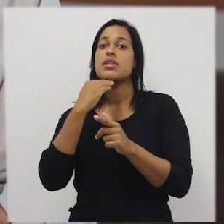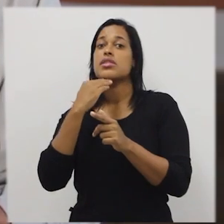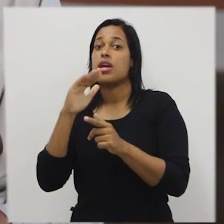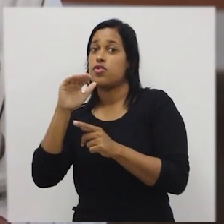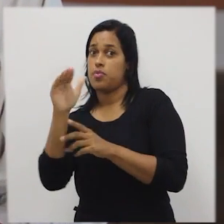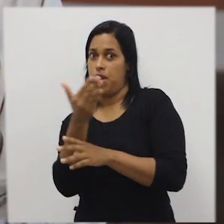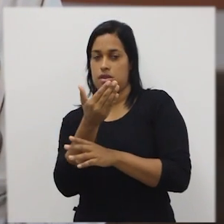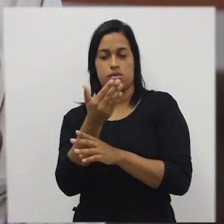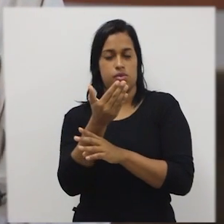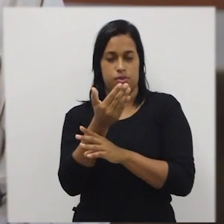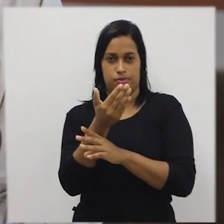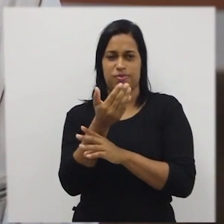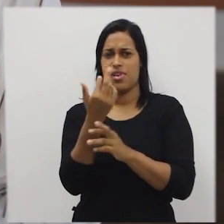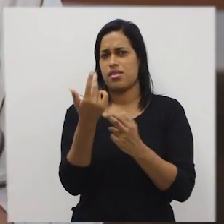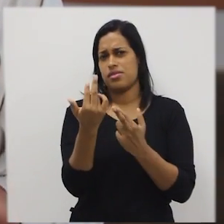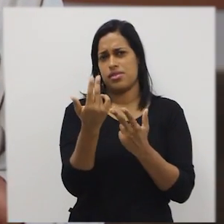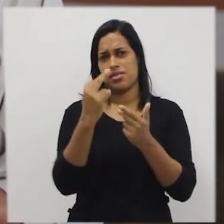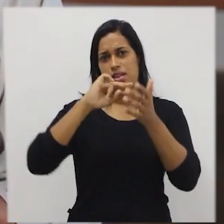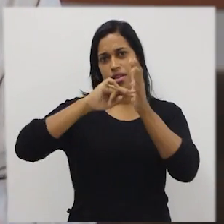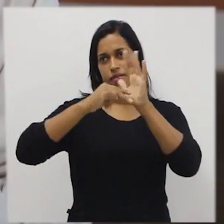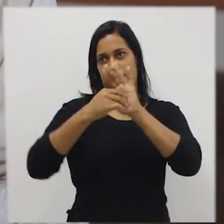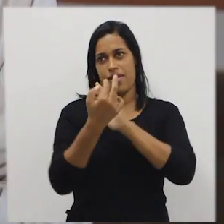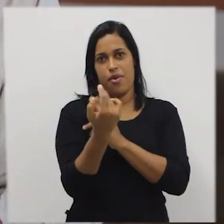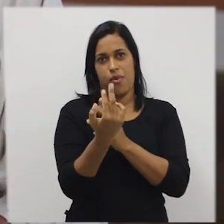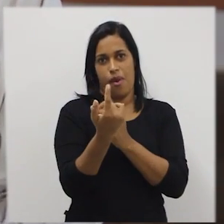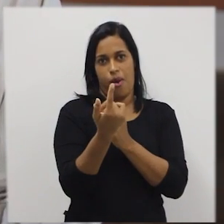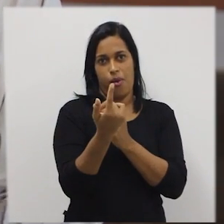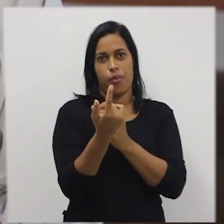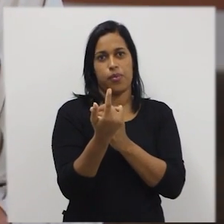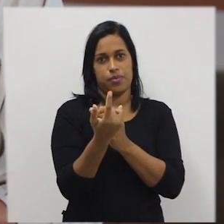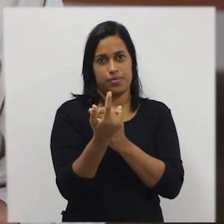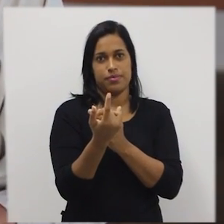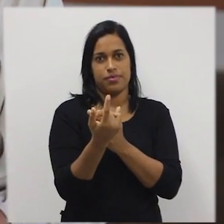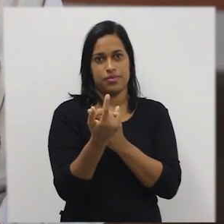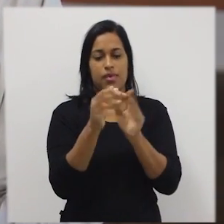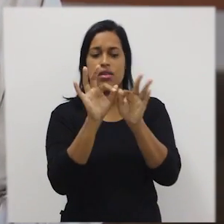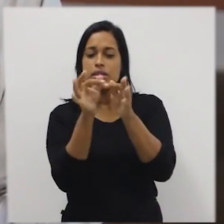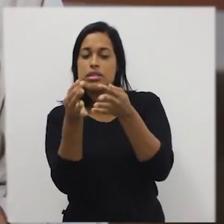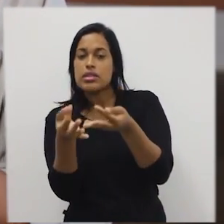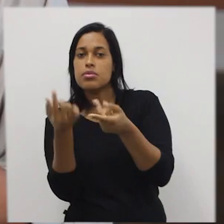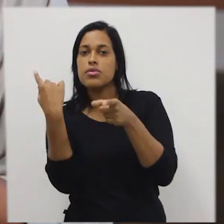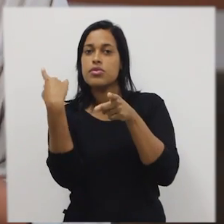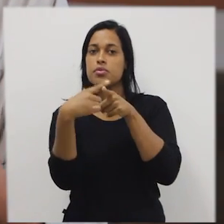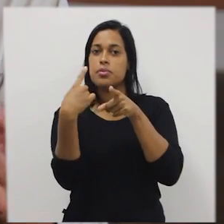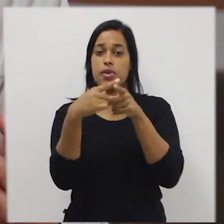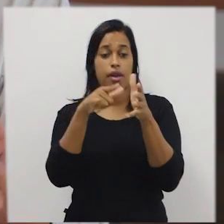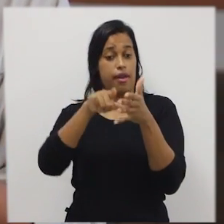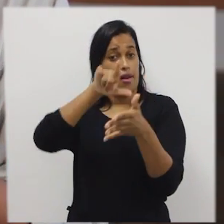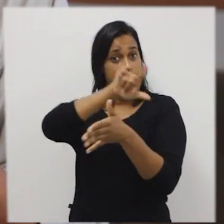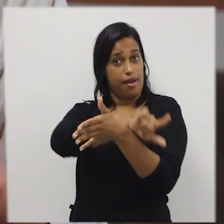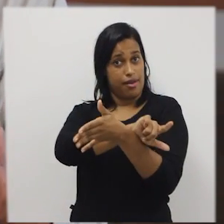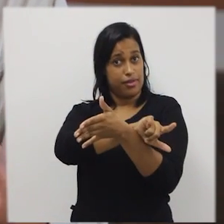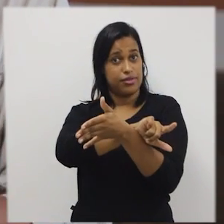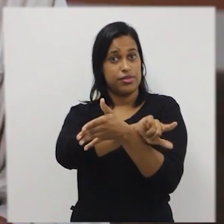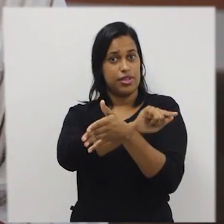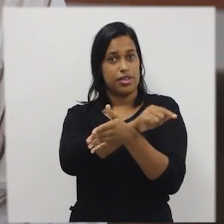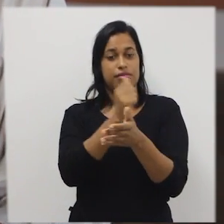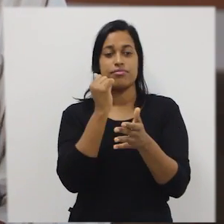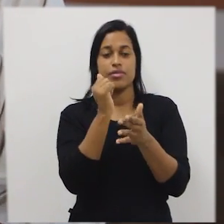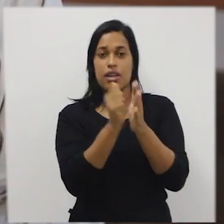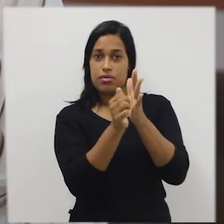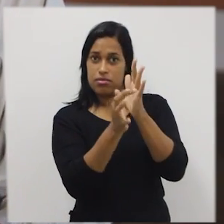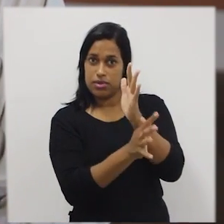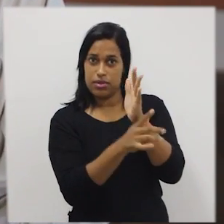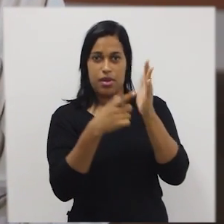Esses dois comandos significam a mesma coisa. Atribuição. A sintaxe é que antes do comando de atribuição